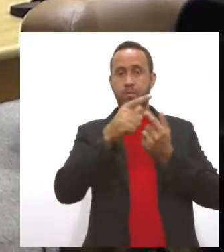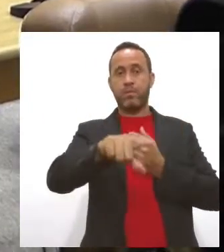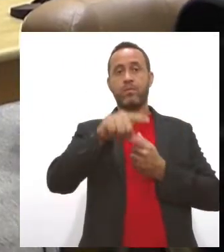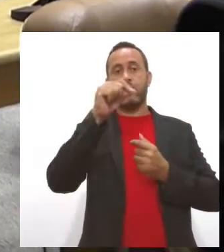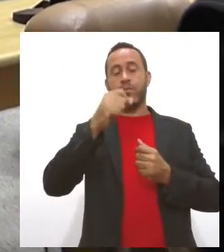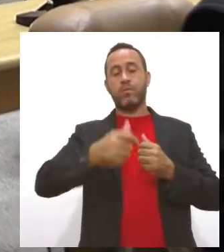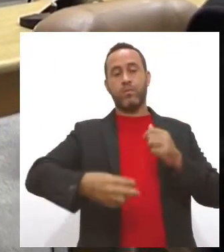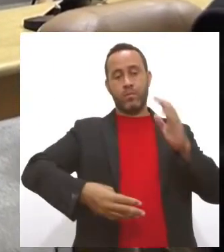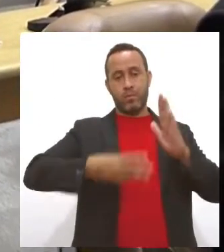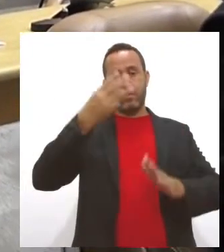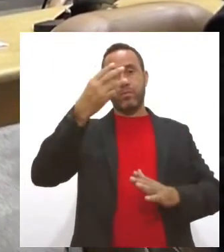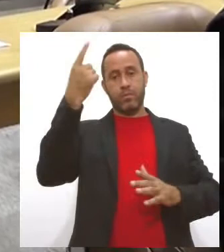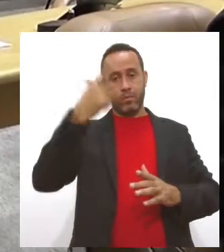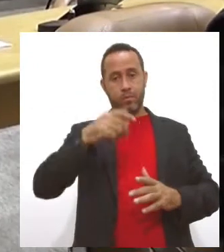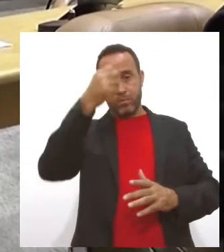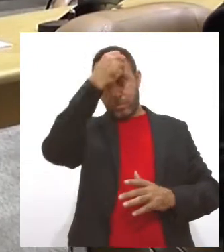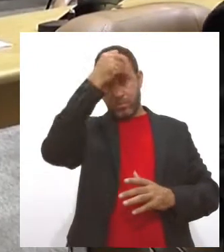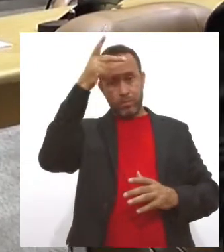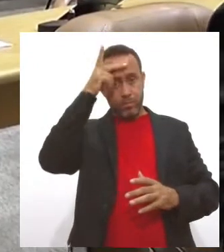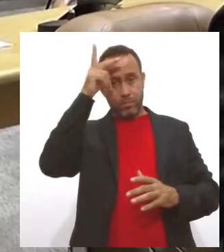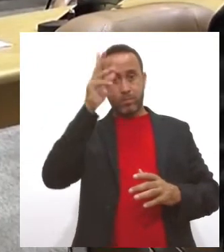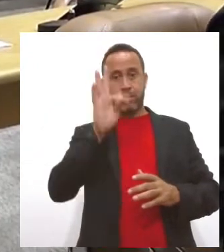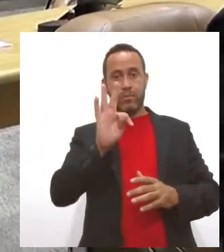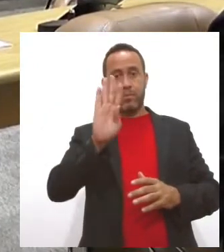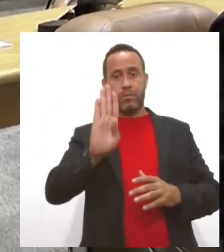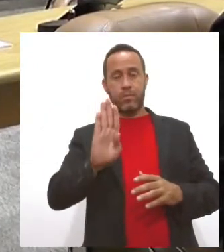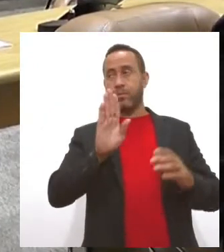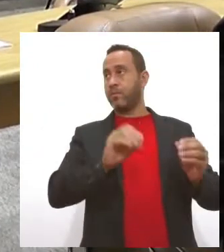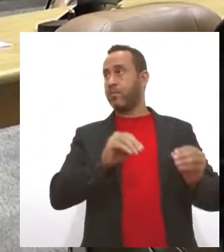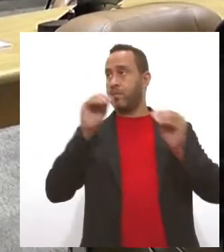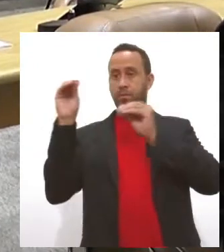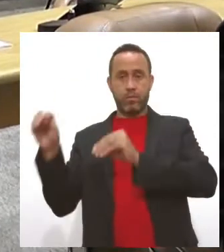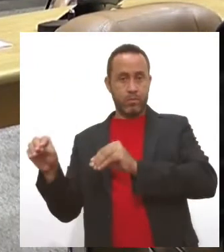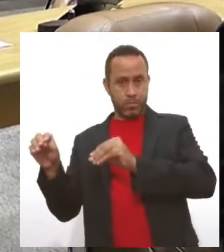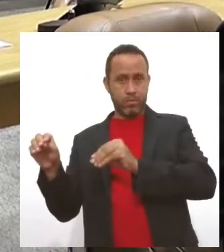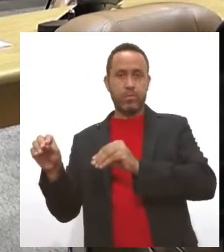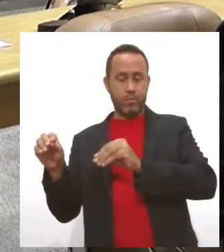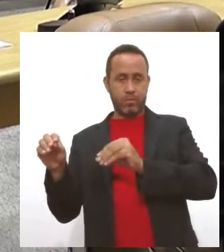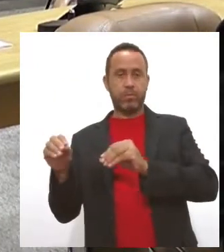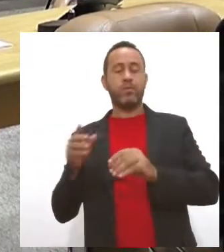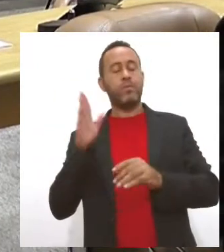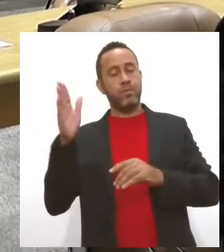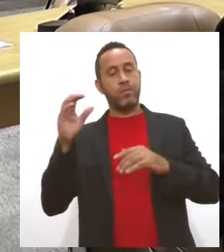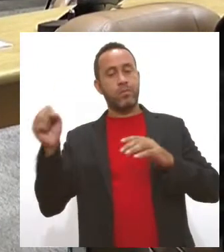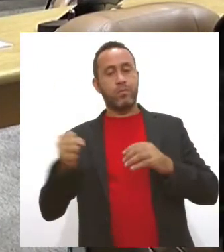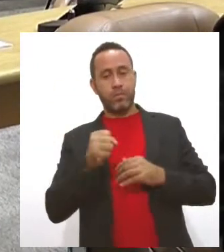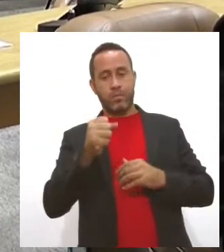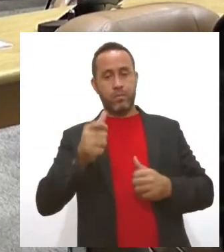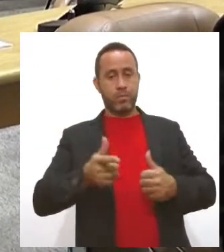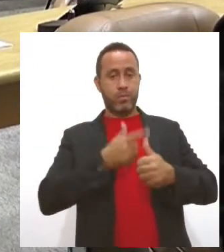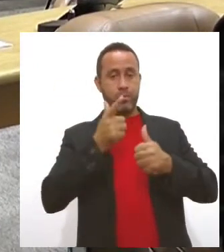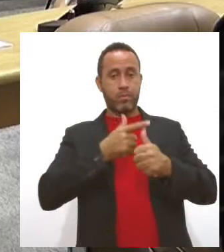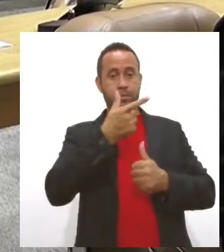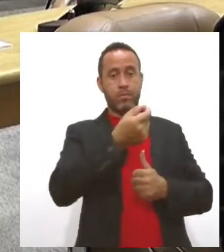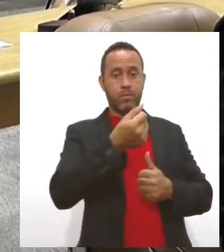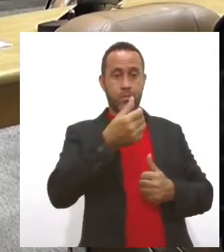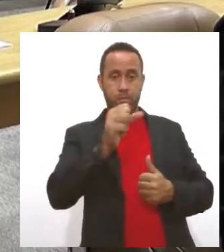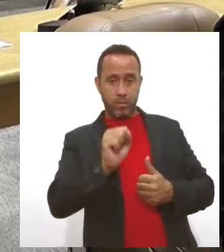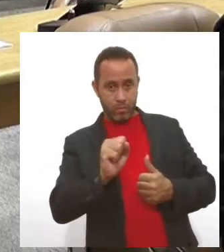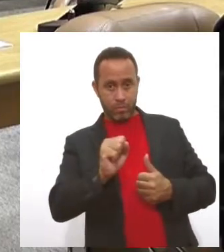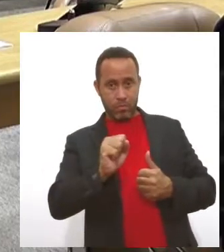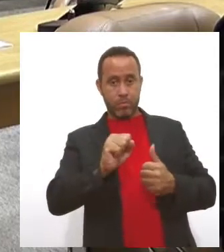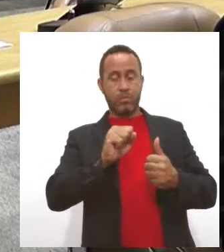terceira vez prefeito do município de Tobias Barreto. Ele ocupou o cargo de prefeito pela primeira vez em 2008 e em